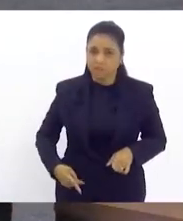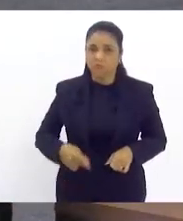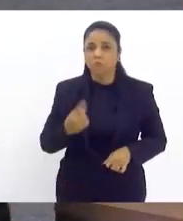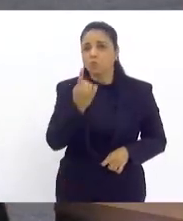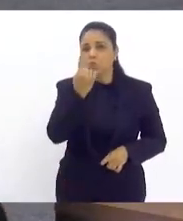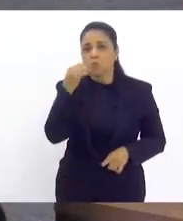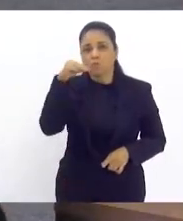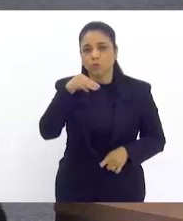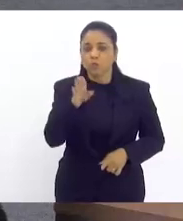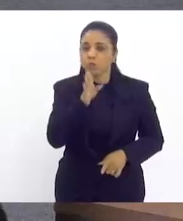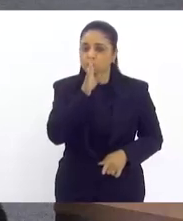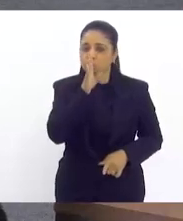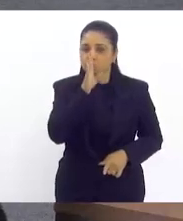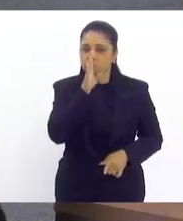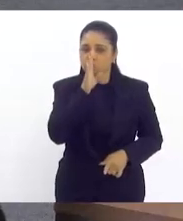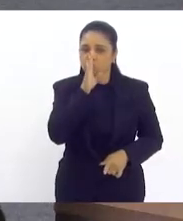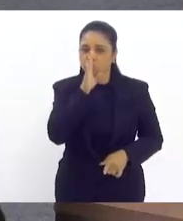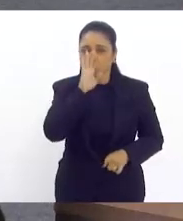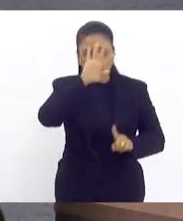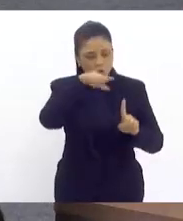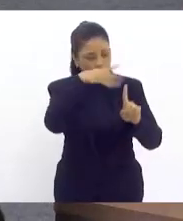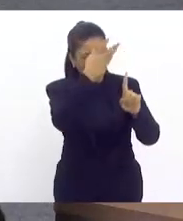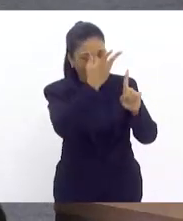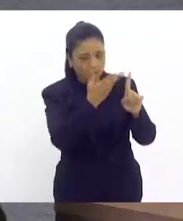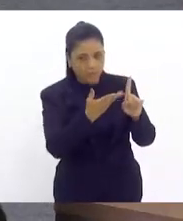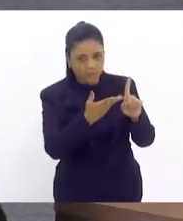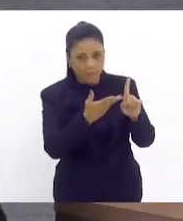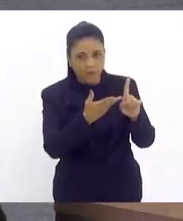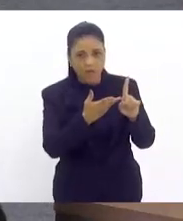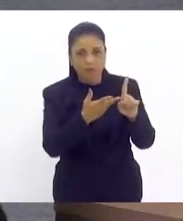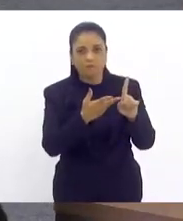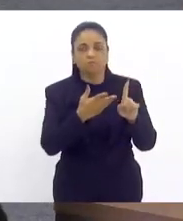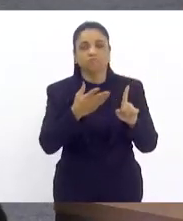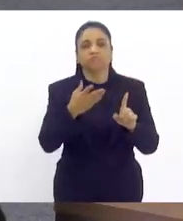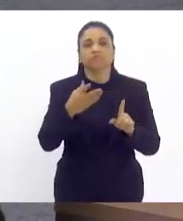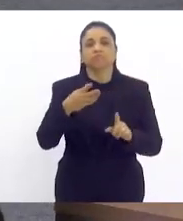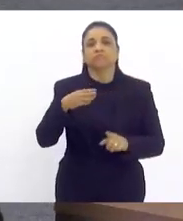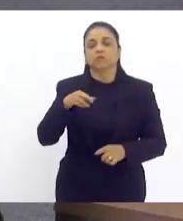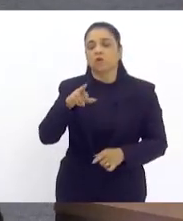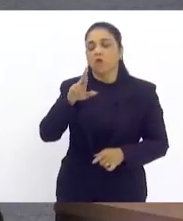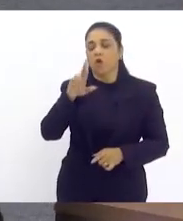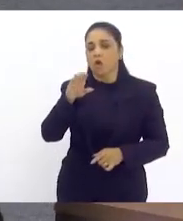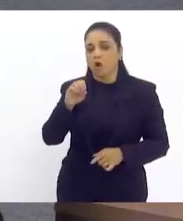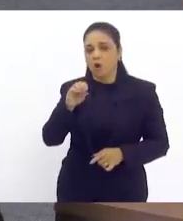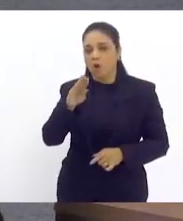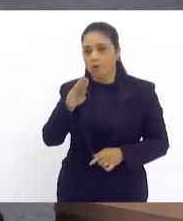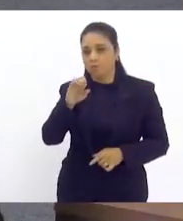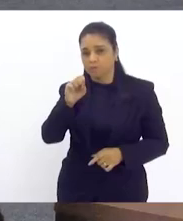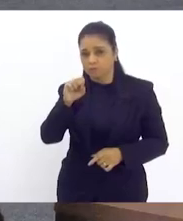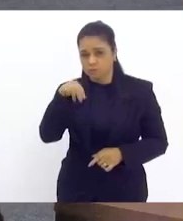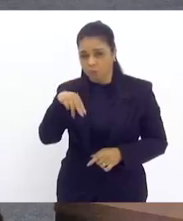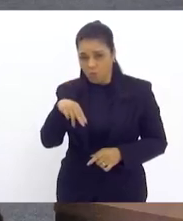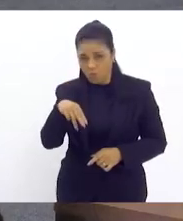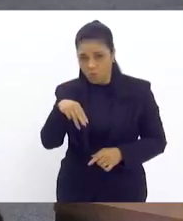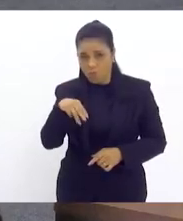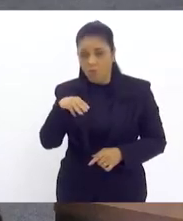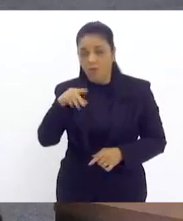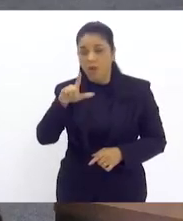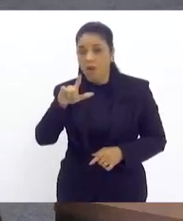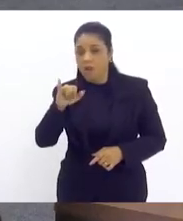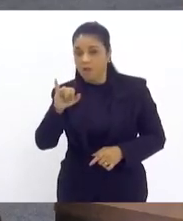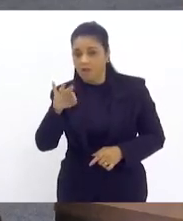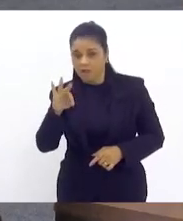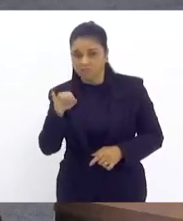minuto de silêncio em homenagem ao mestre Robson Grace que nos deixou na última sexta-feira. Inclusive, estou